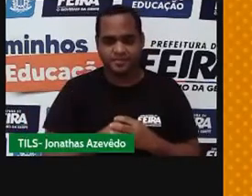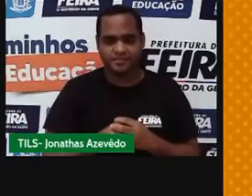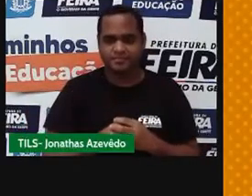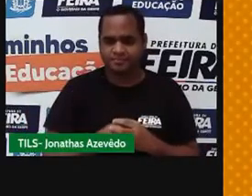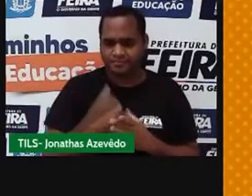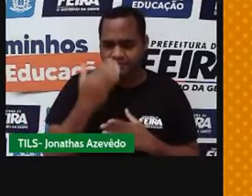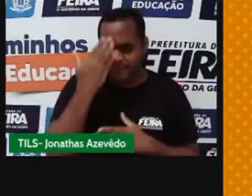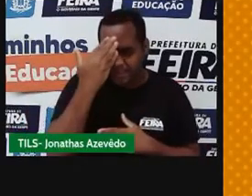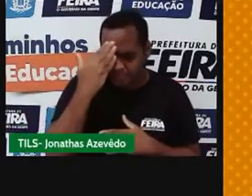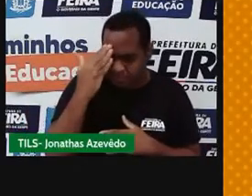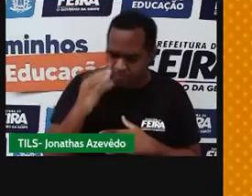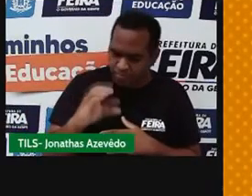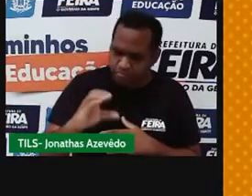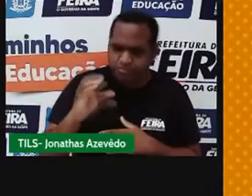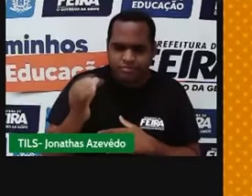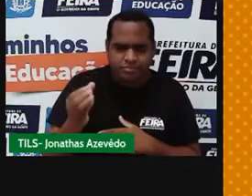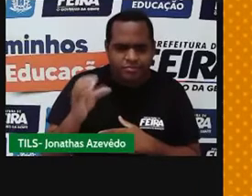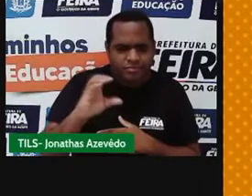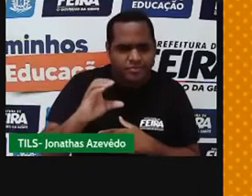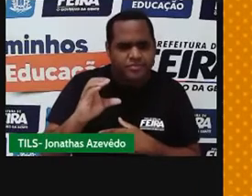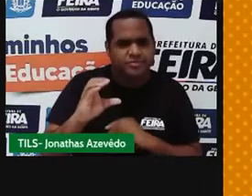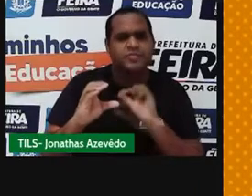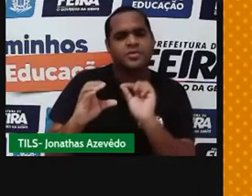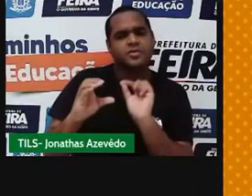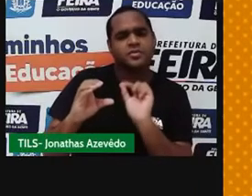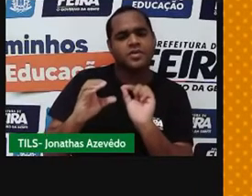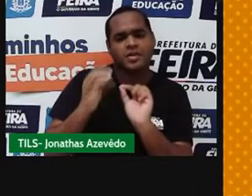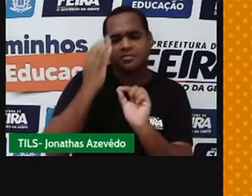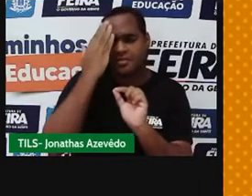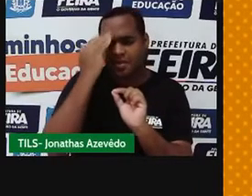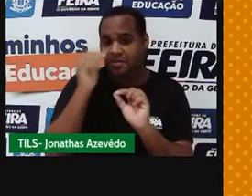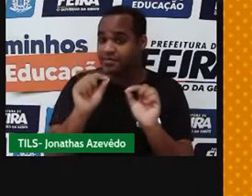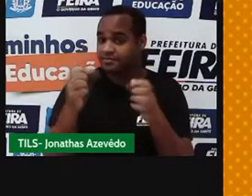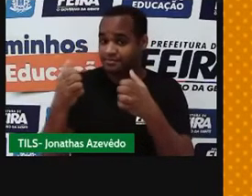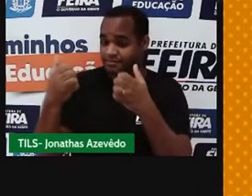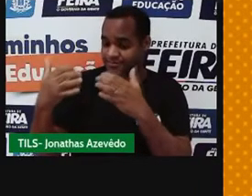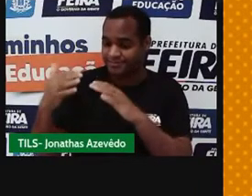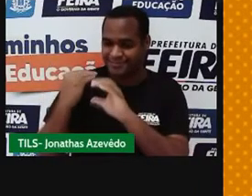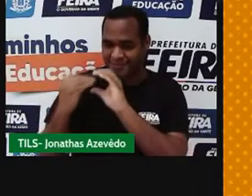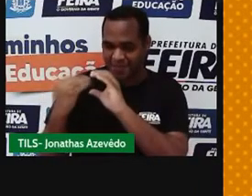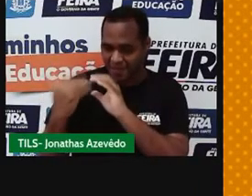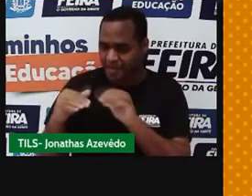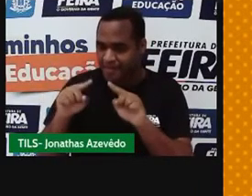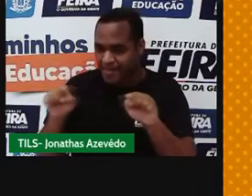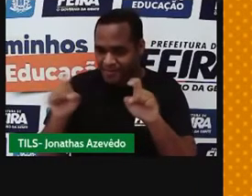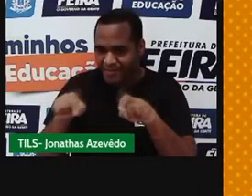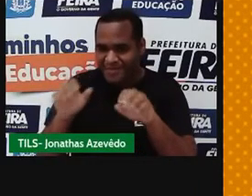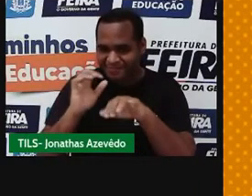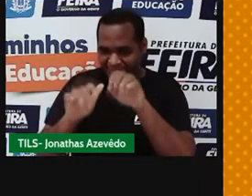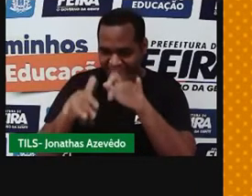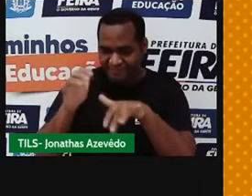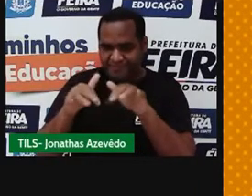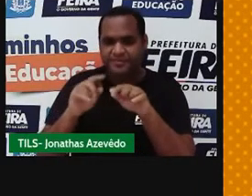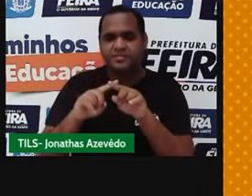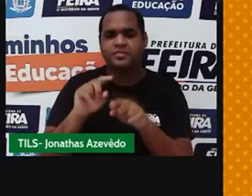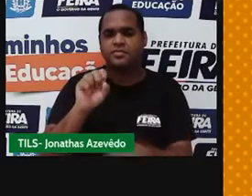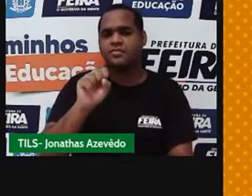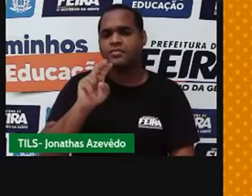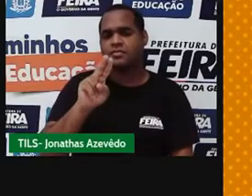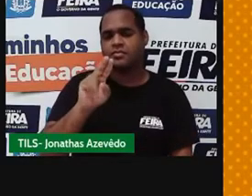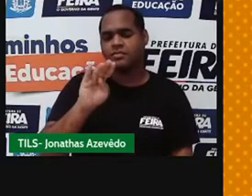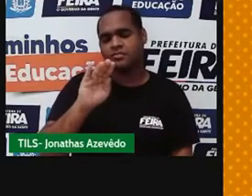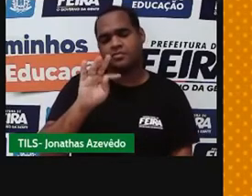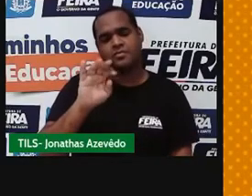E vocês aí do outro lado sabem o que é uma substância? Quem sabe me conte aqui nos comentários. Quem pode definir para mim o que é uma